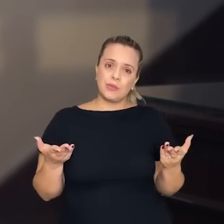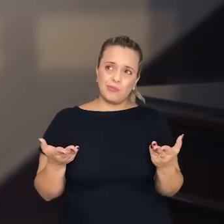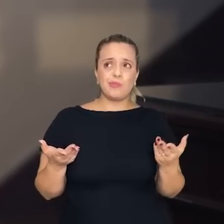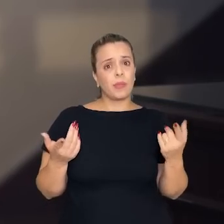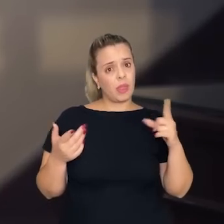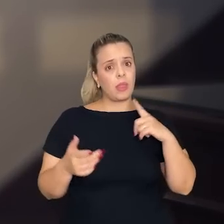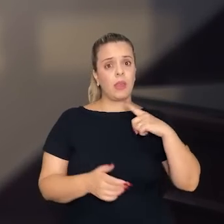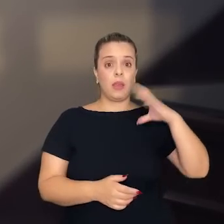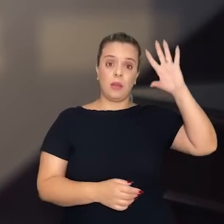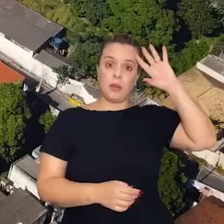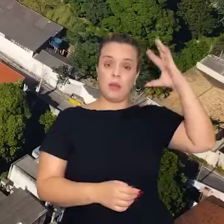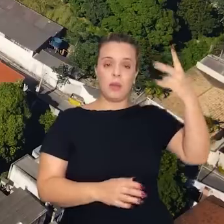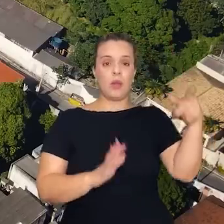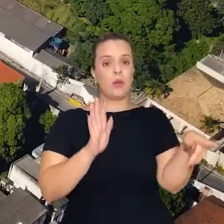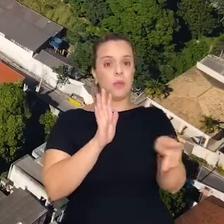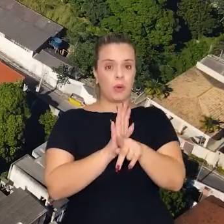decisão política.